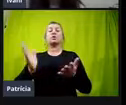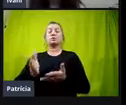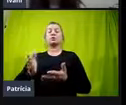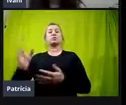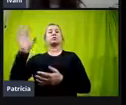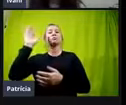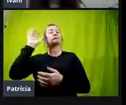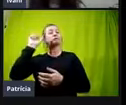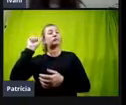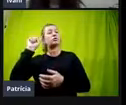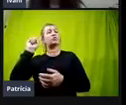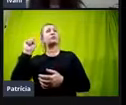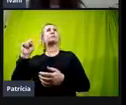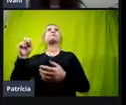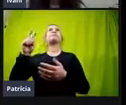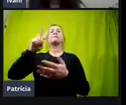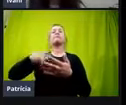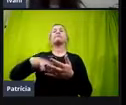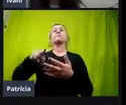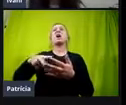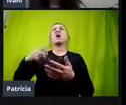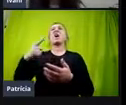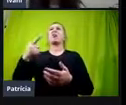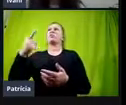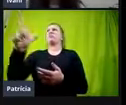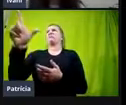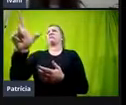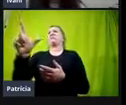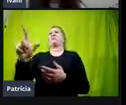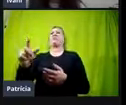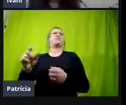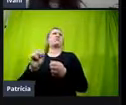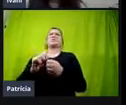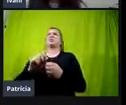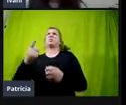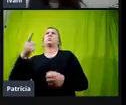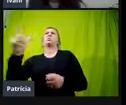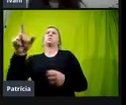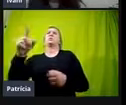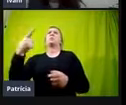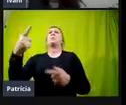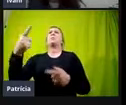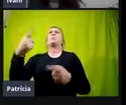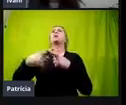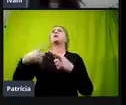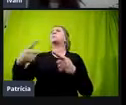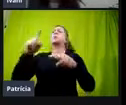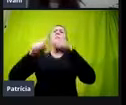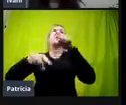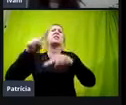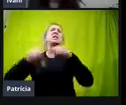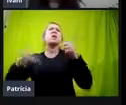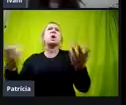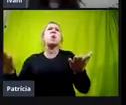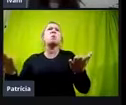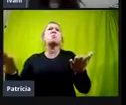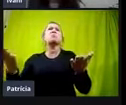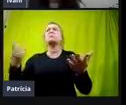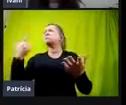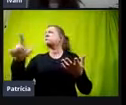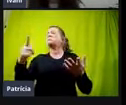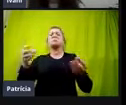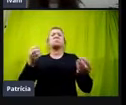né, o discurso, assim, ah, não posso fazer tal coisa porque eu não tenho esse recurso, né, isso é um